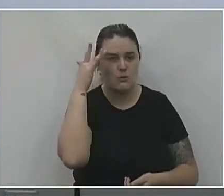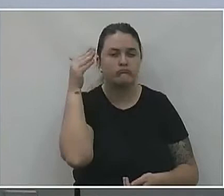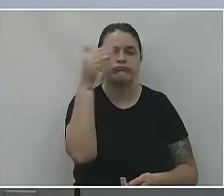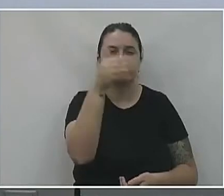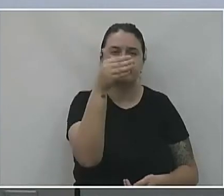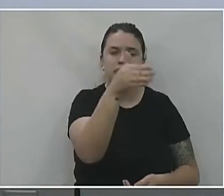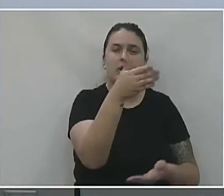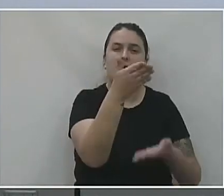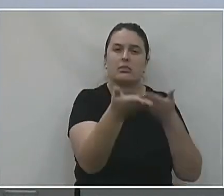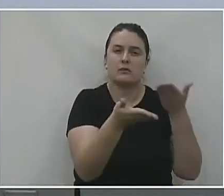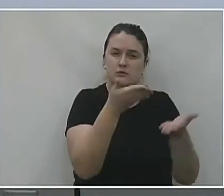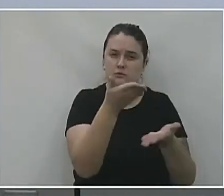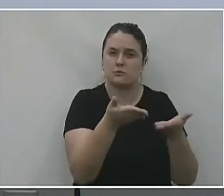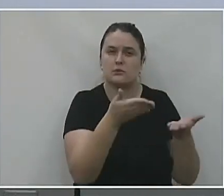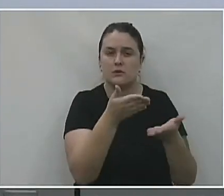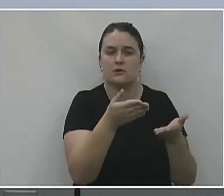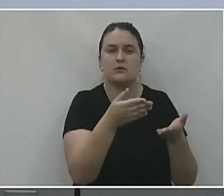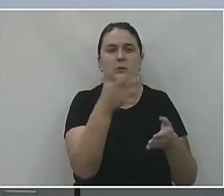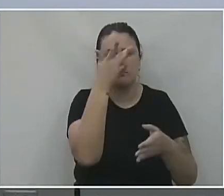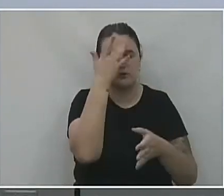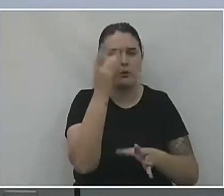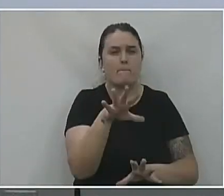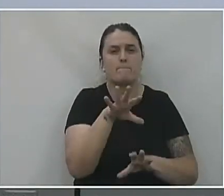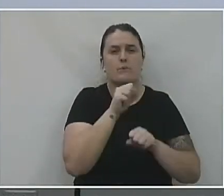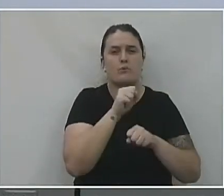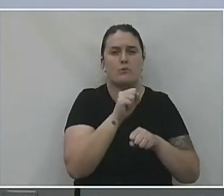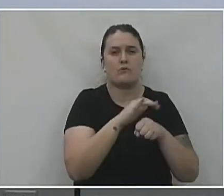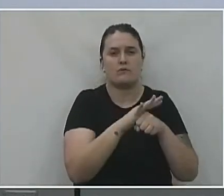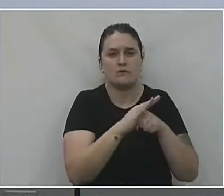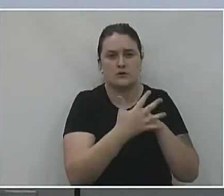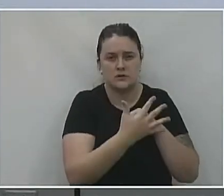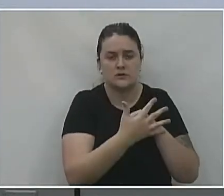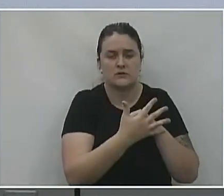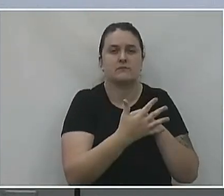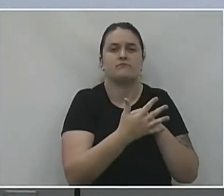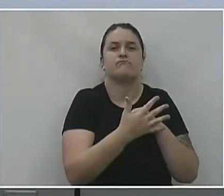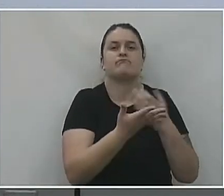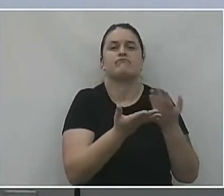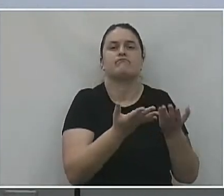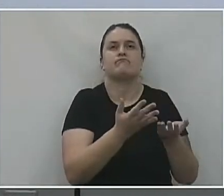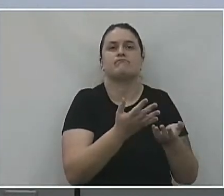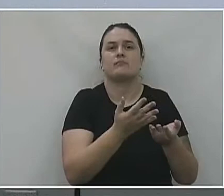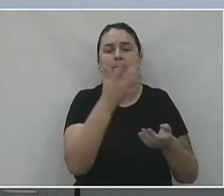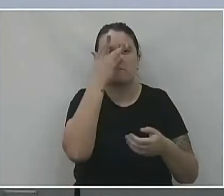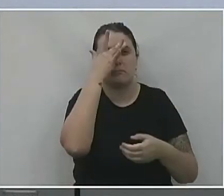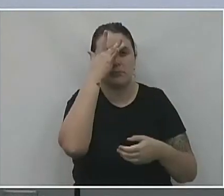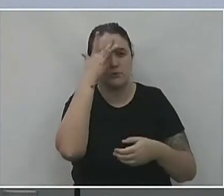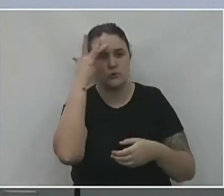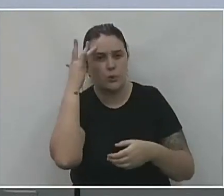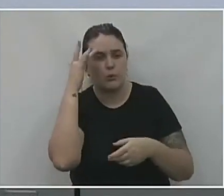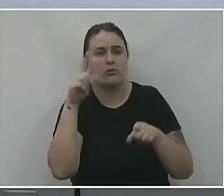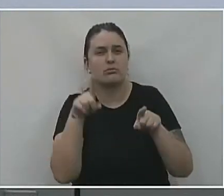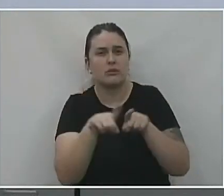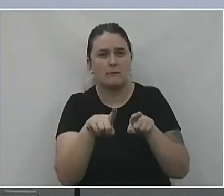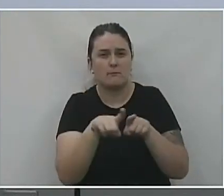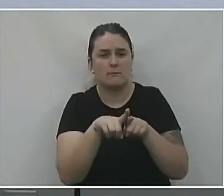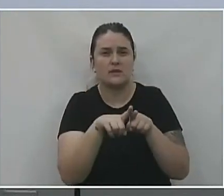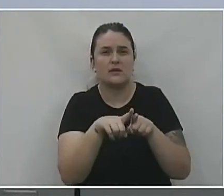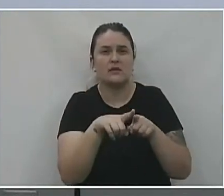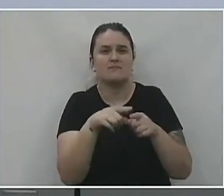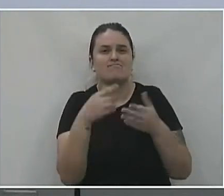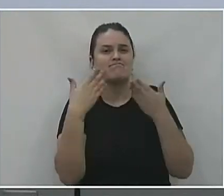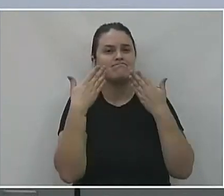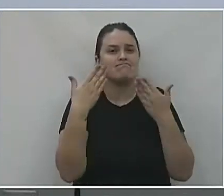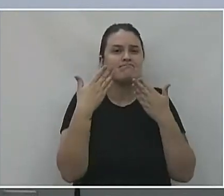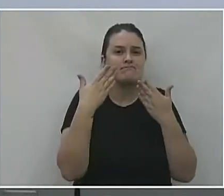atendimentos positivados, de pessoas também que estavam em suspeita do